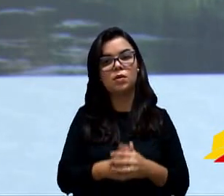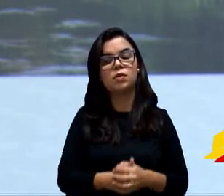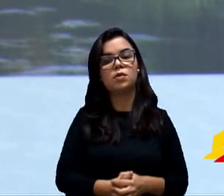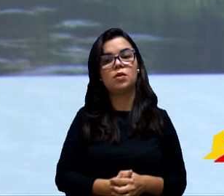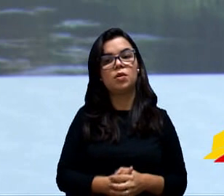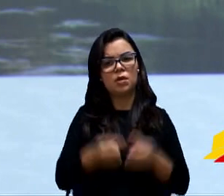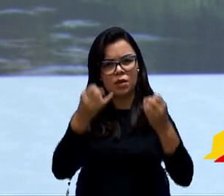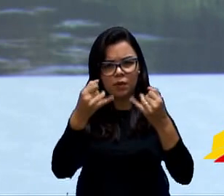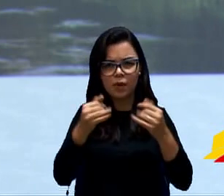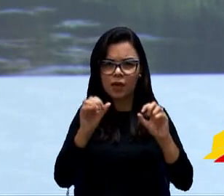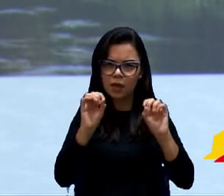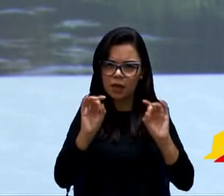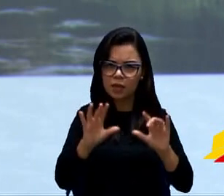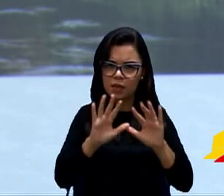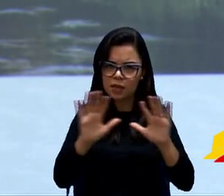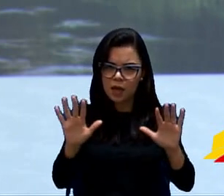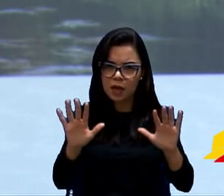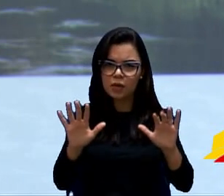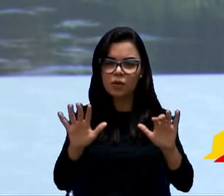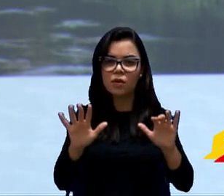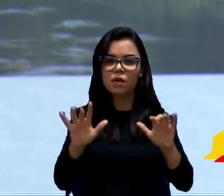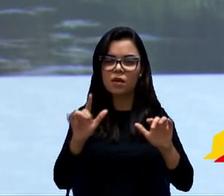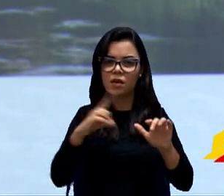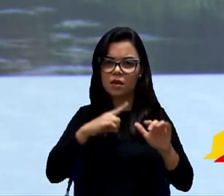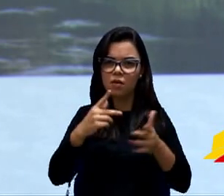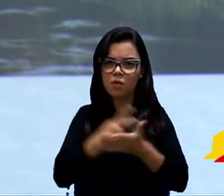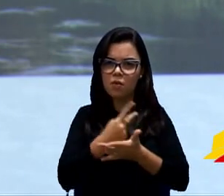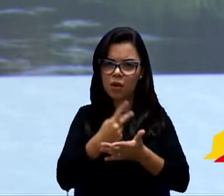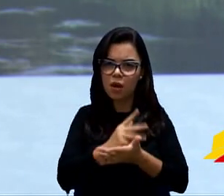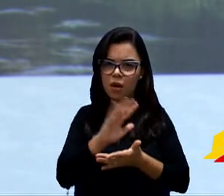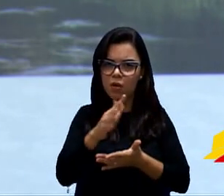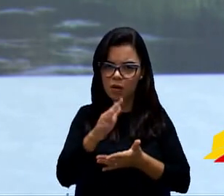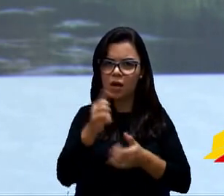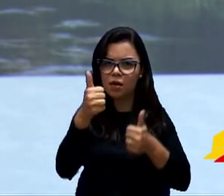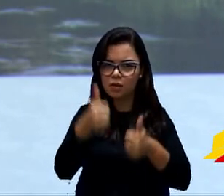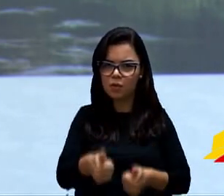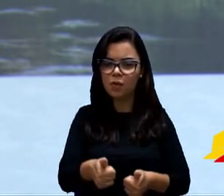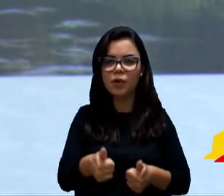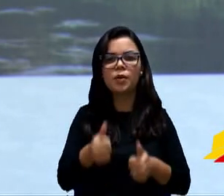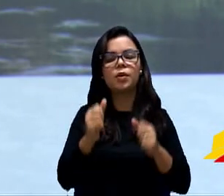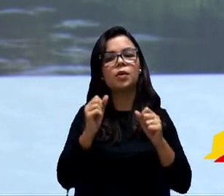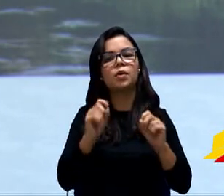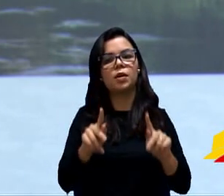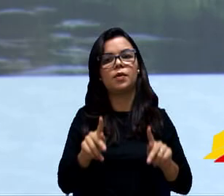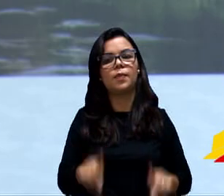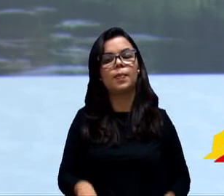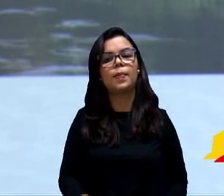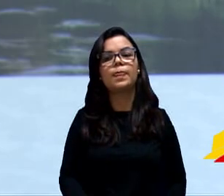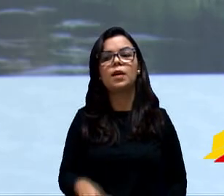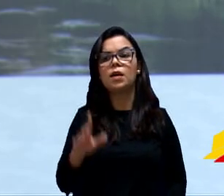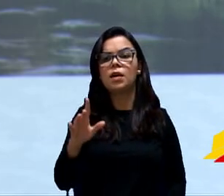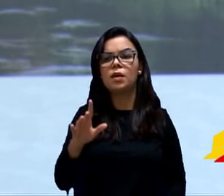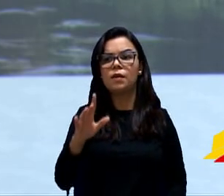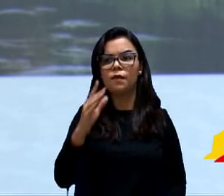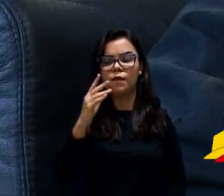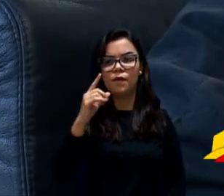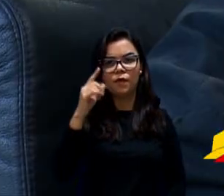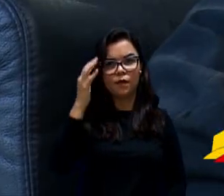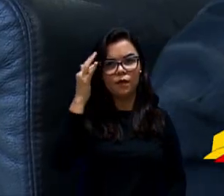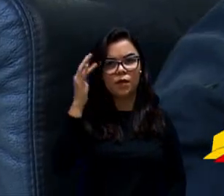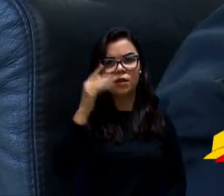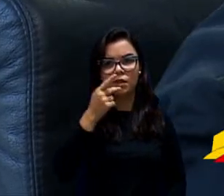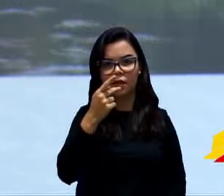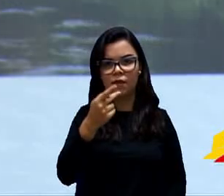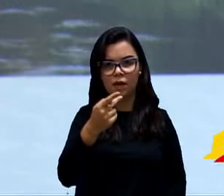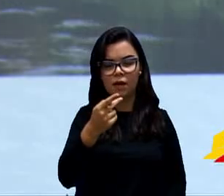Salatiel? Tem alguma correção aí, companheiro? É isso mesmo? Então, está bom. Fernanda, você quer falar? Quer fazer